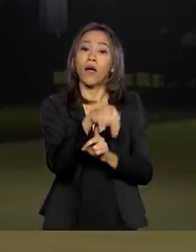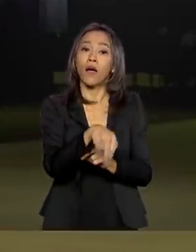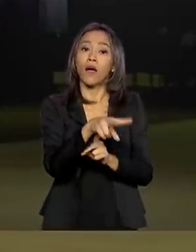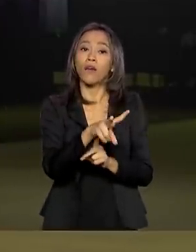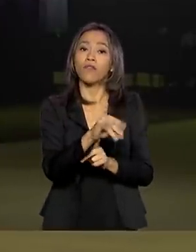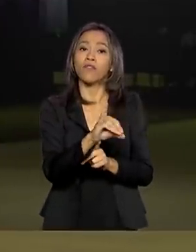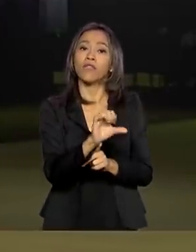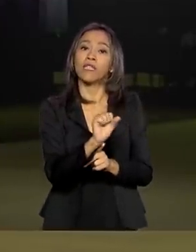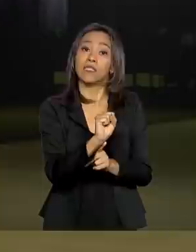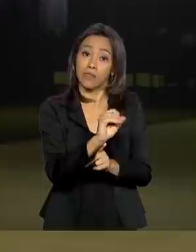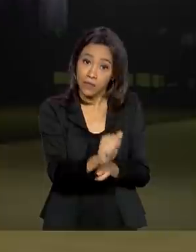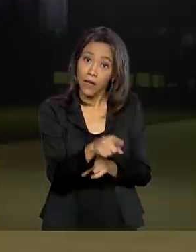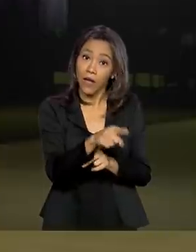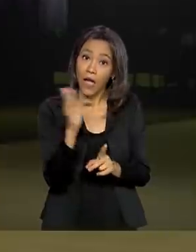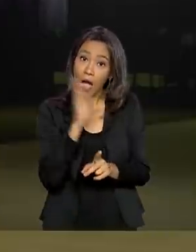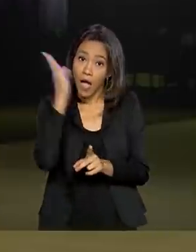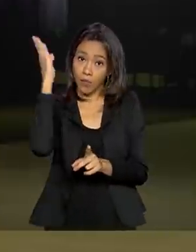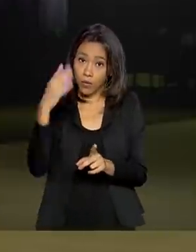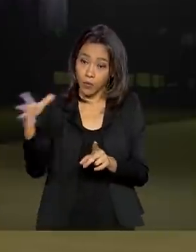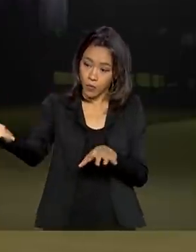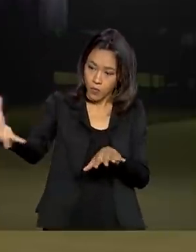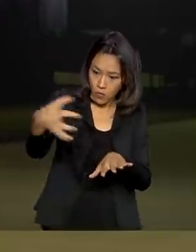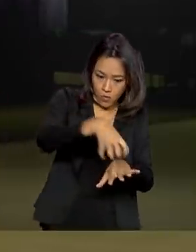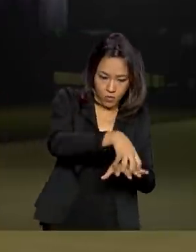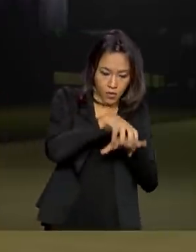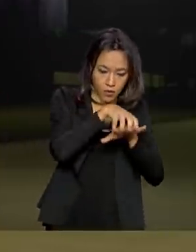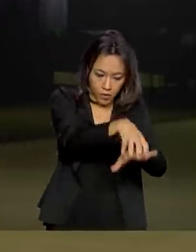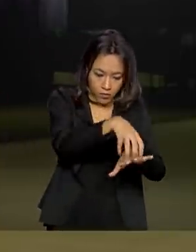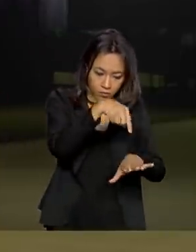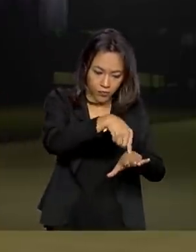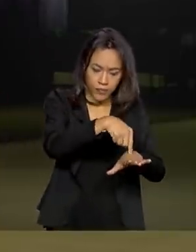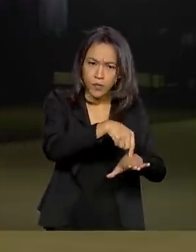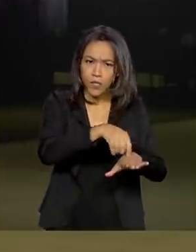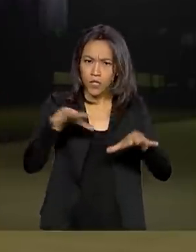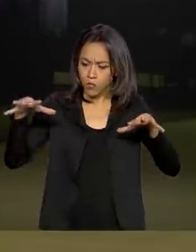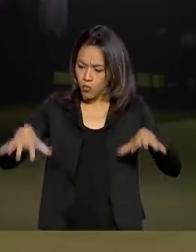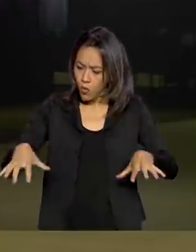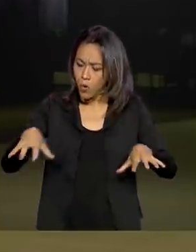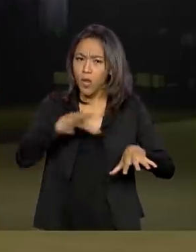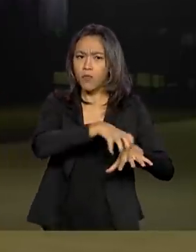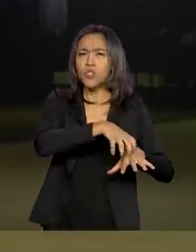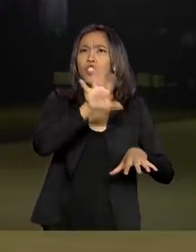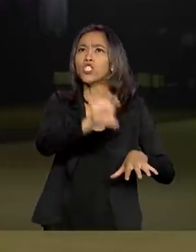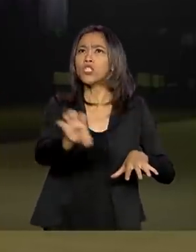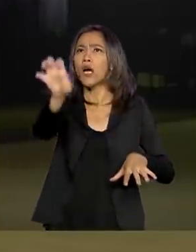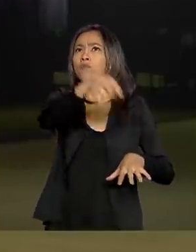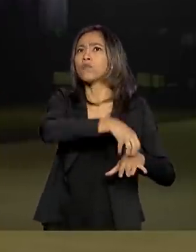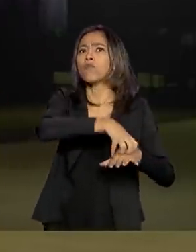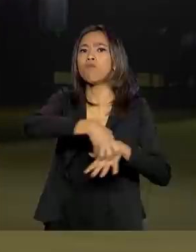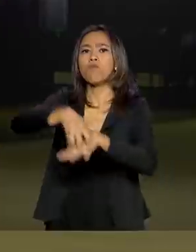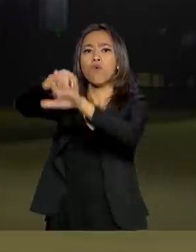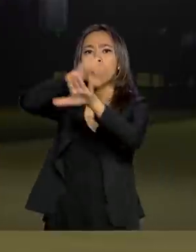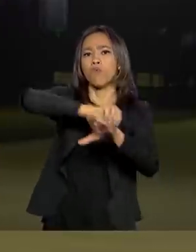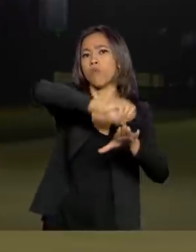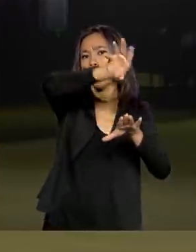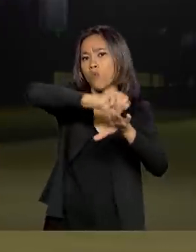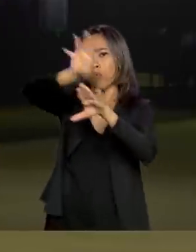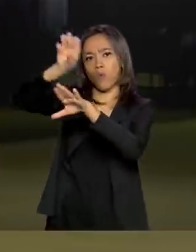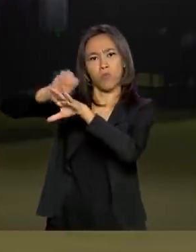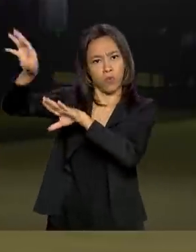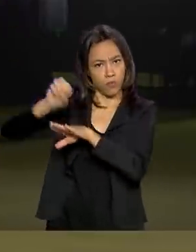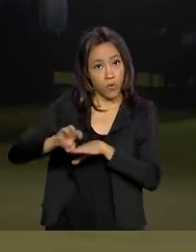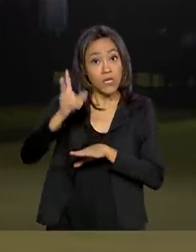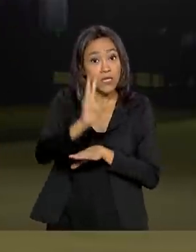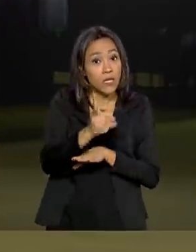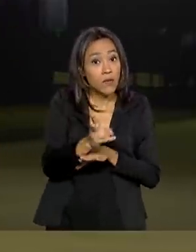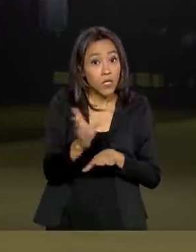minutos. Essa carga vai para o centro de distribuição e no dia seguinte ela segue para os diversos estados. E a previsão é que a gente consiga entregar sempre